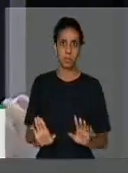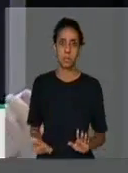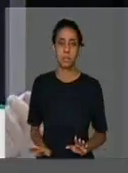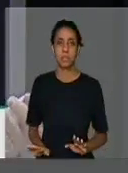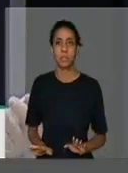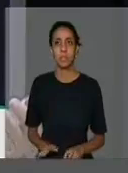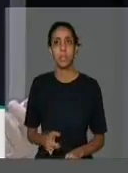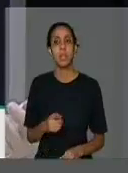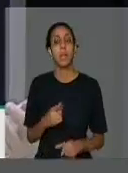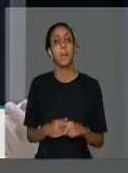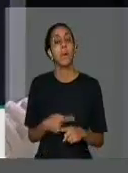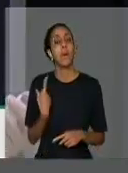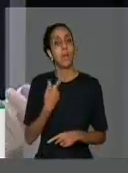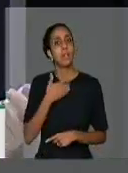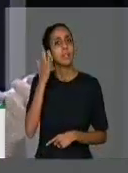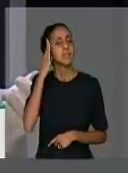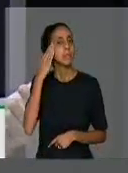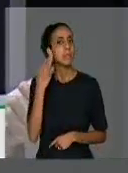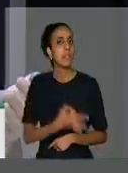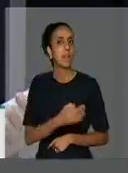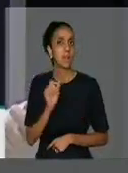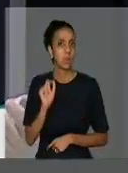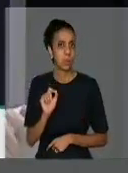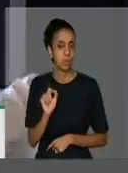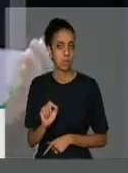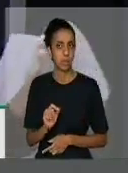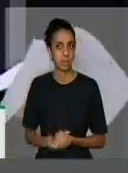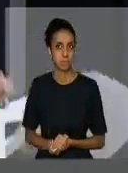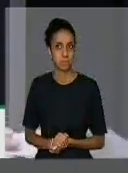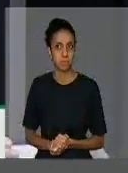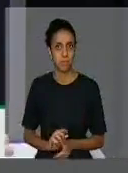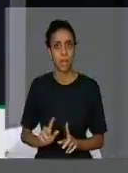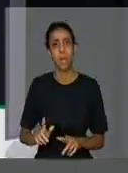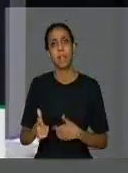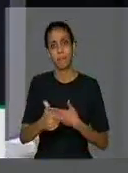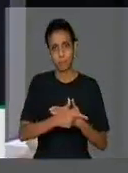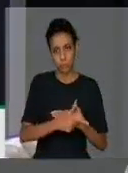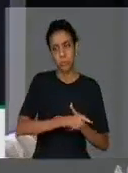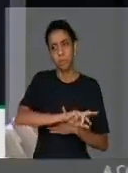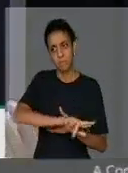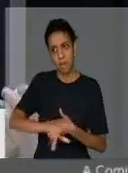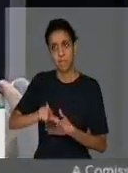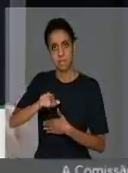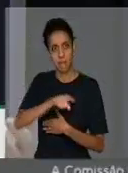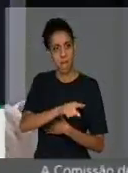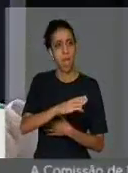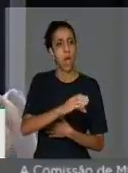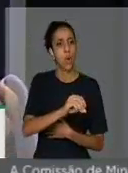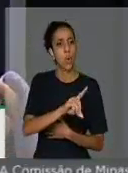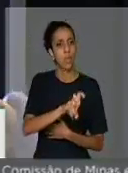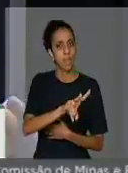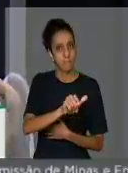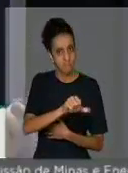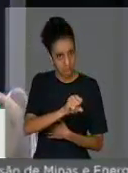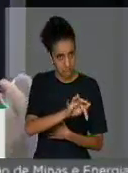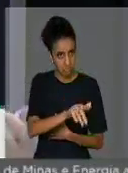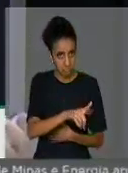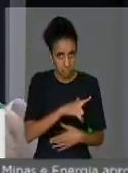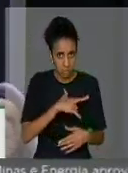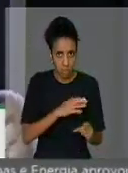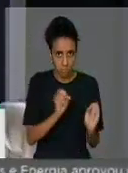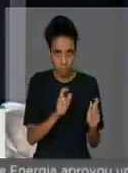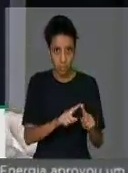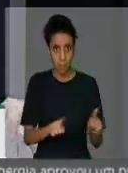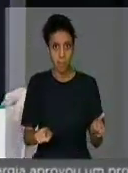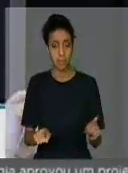acima de tudo, a certeza que há sim funções que a Codevasse pode desenvolver no Nordeste brasileiro, mas também há sim todo um